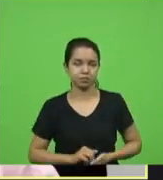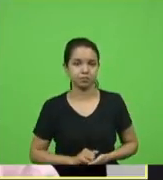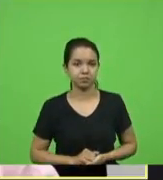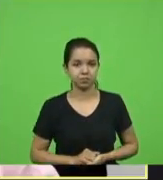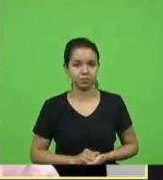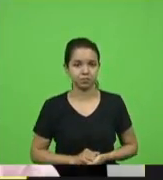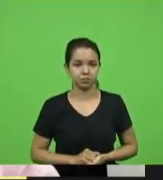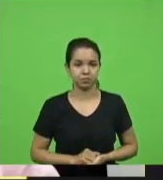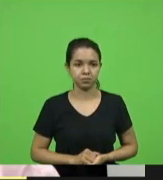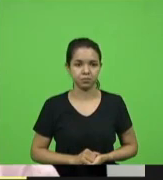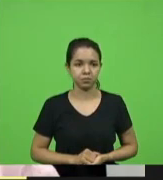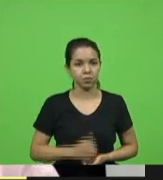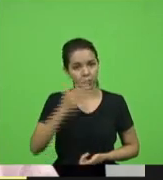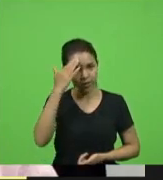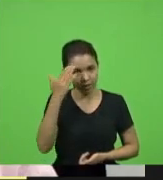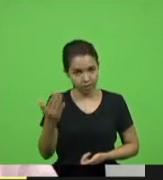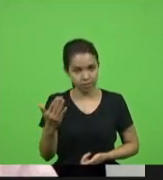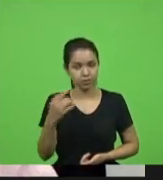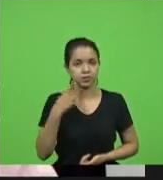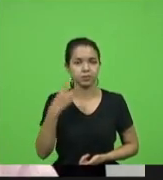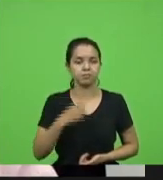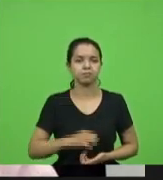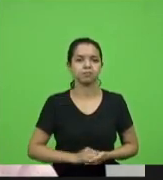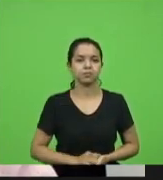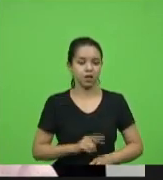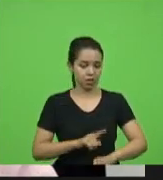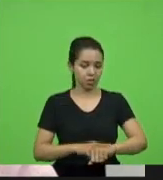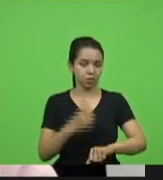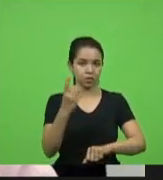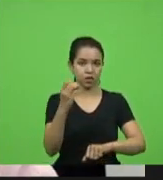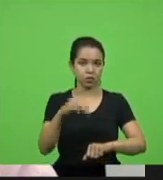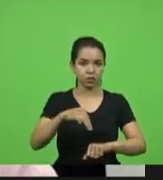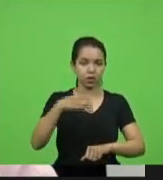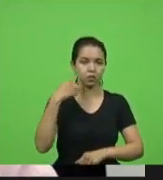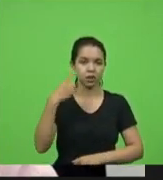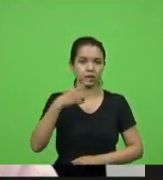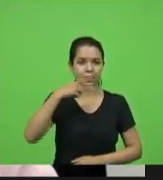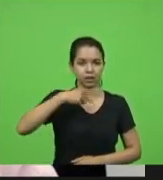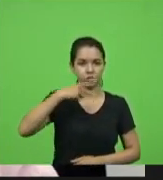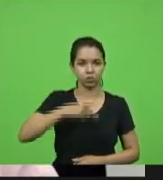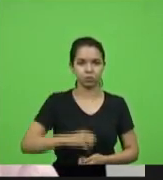obrigado deputados por 10 minutos deputado Kennedy Nunes